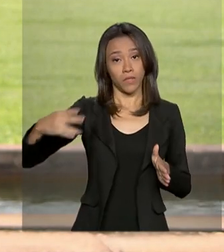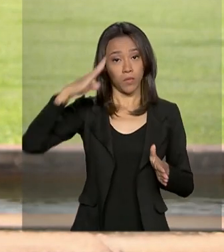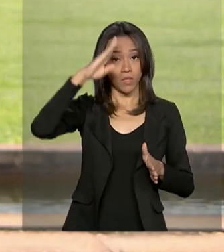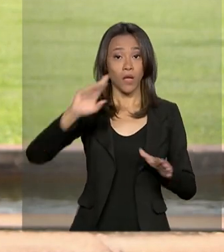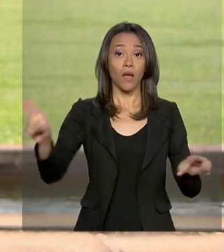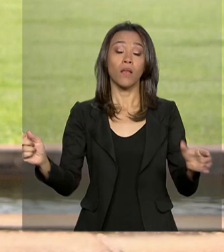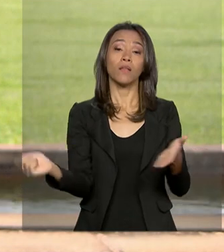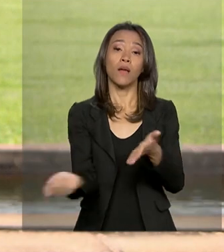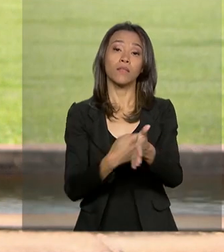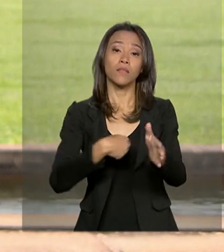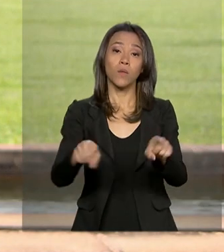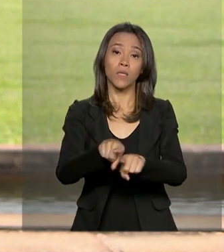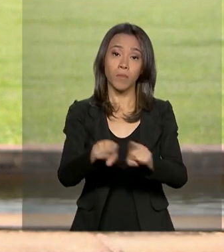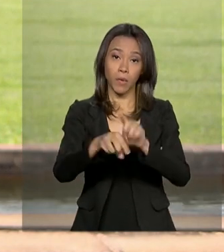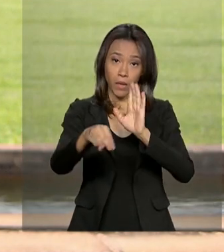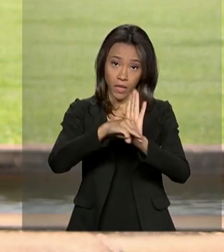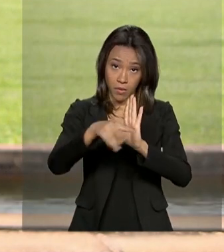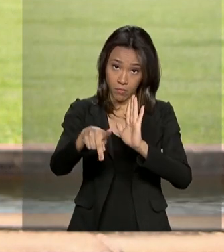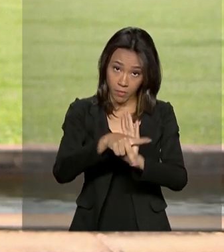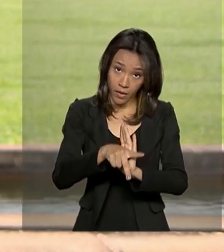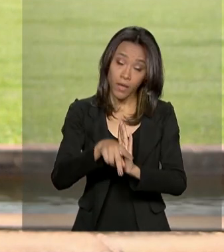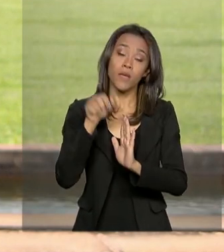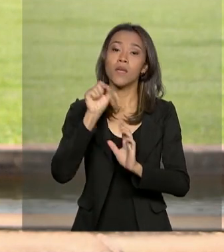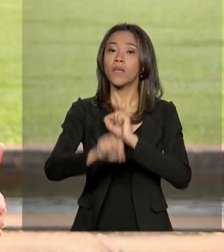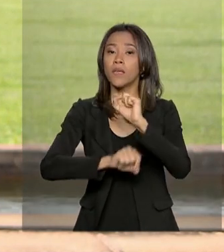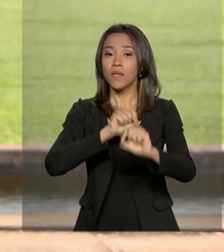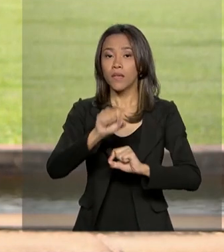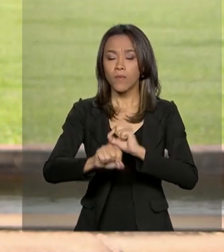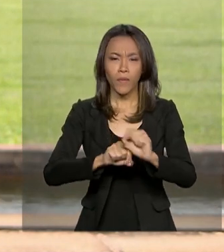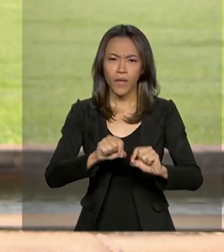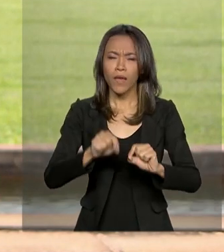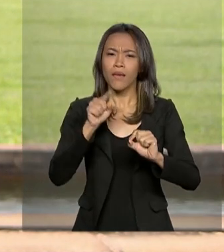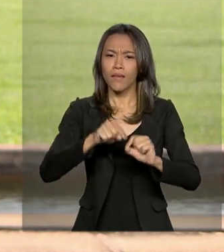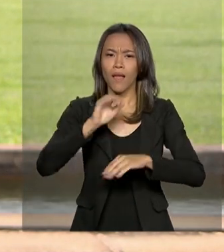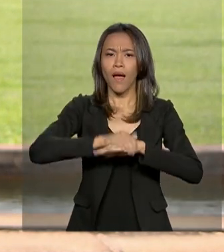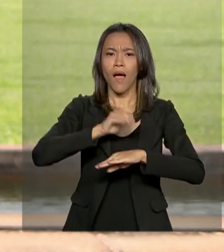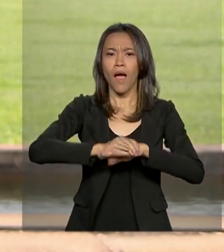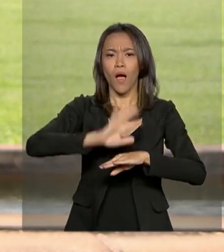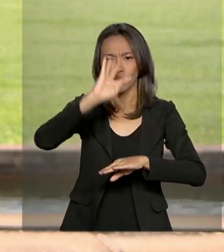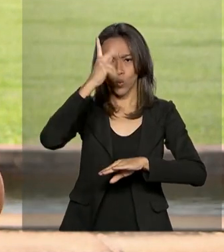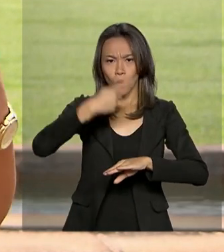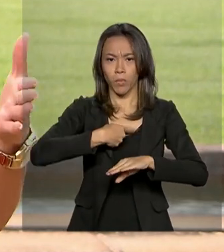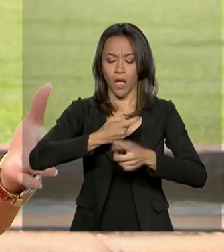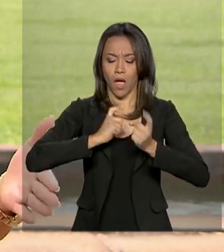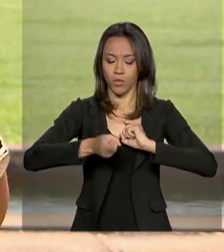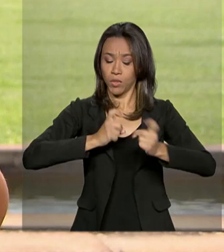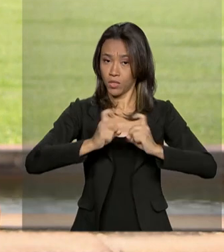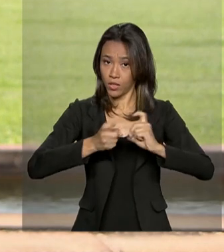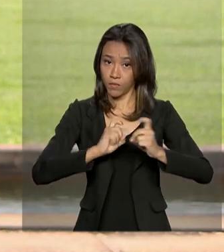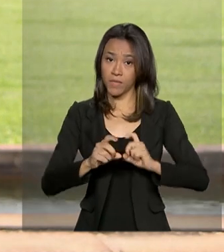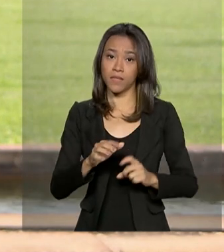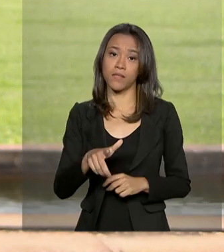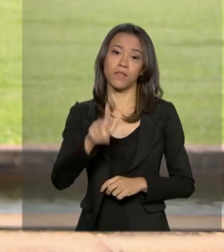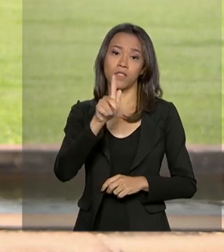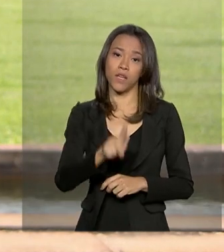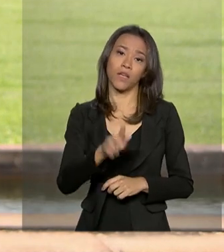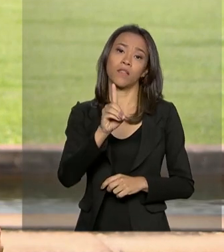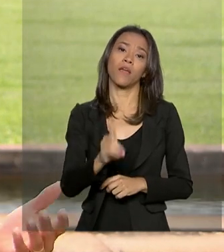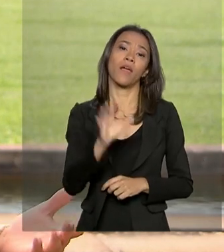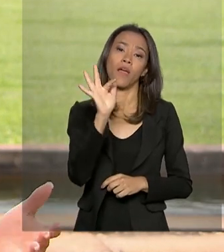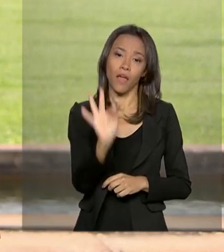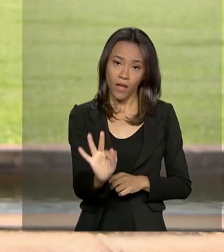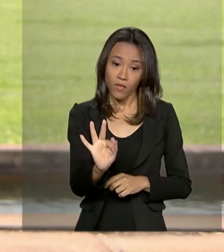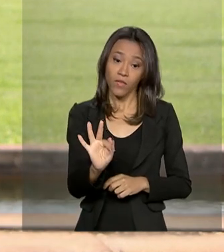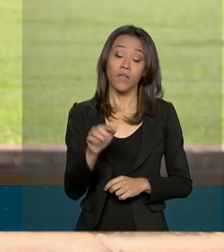assinou também uma medida provisória que regulamenta também a autonomia administrativa do GDF para gerir este fundo.